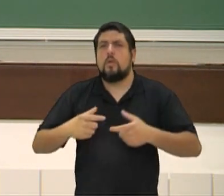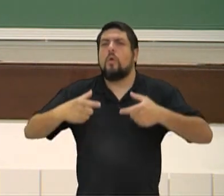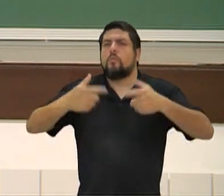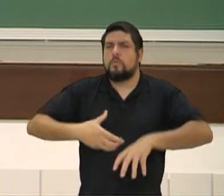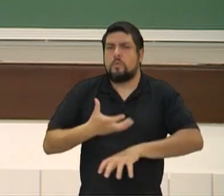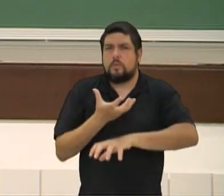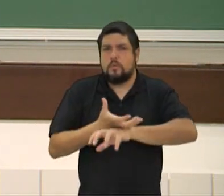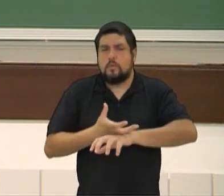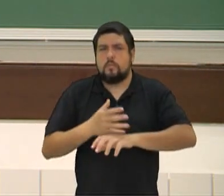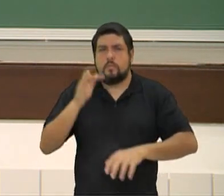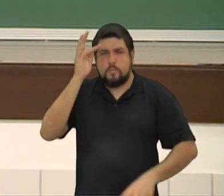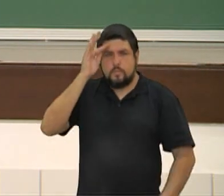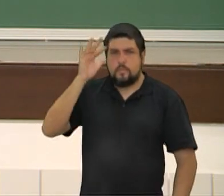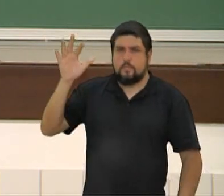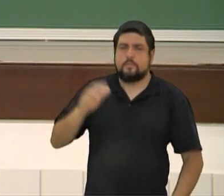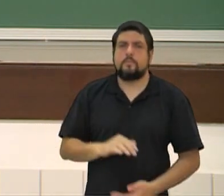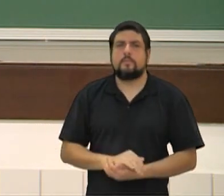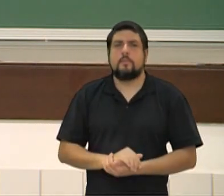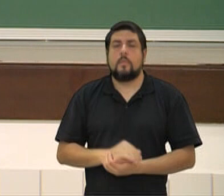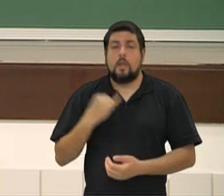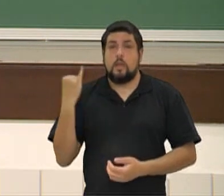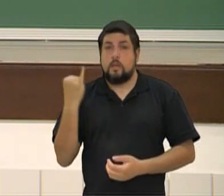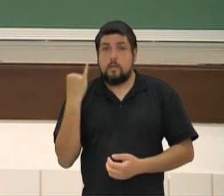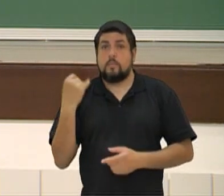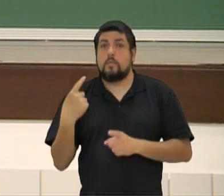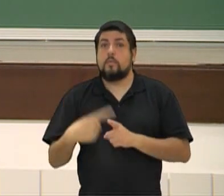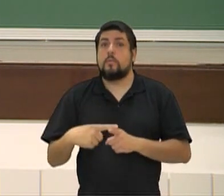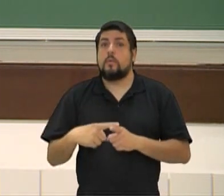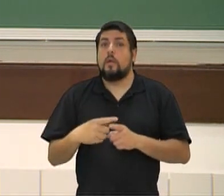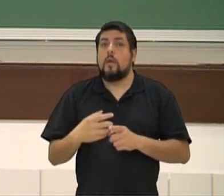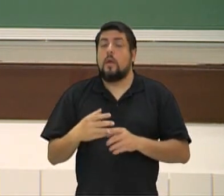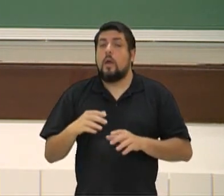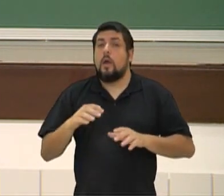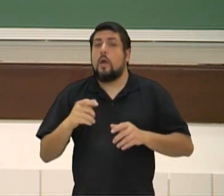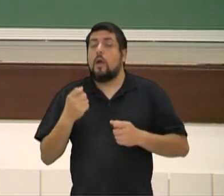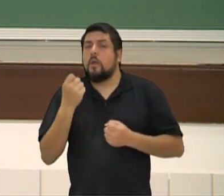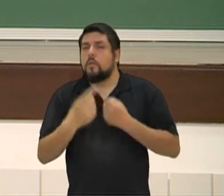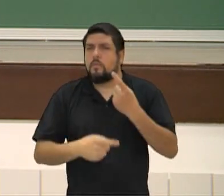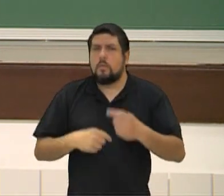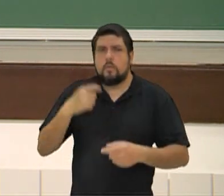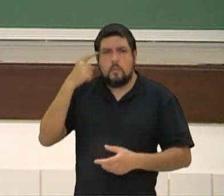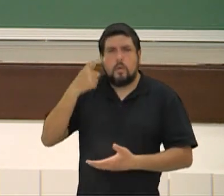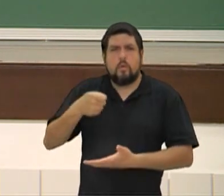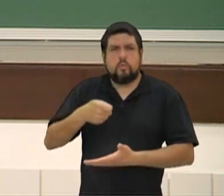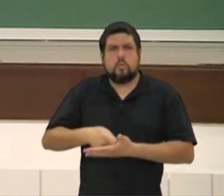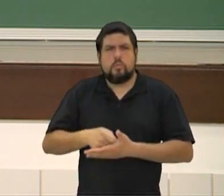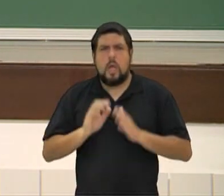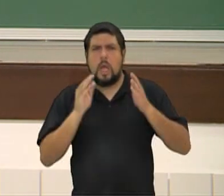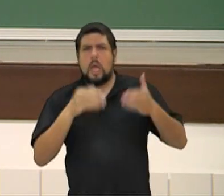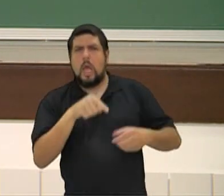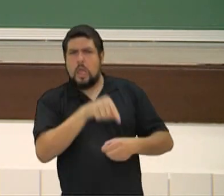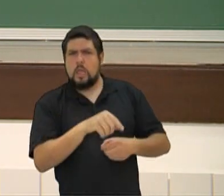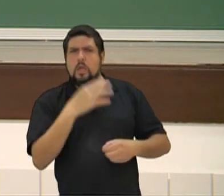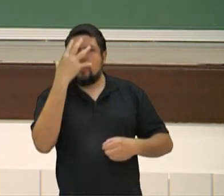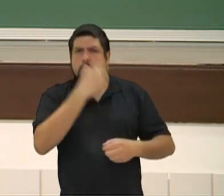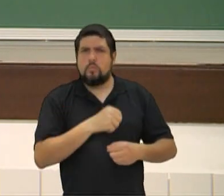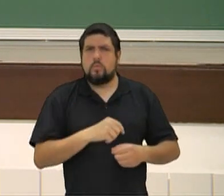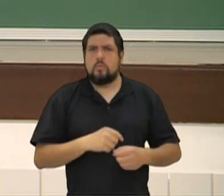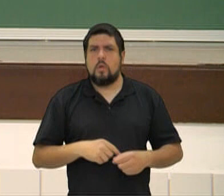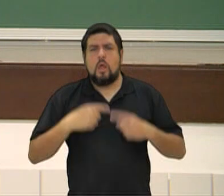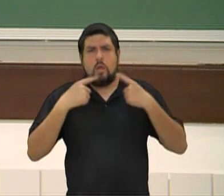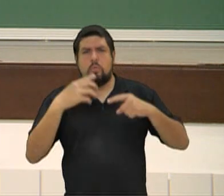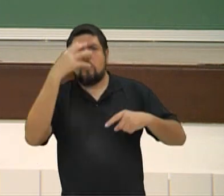filosofia esse tema. Isso é importante porque às vezes vem uma ideia de uma ditadura da beleza para nós, uma ideia de ditadura da música também,